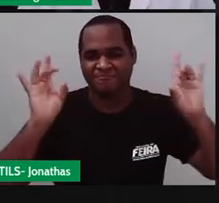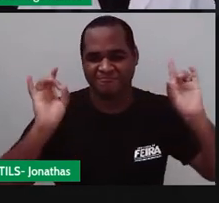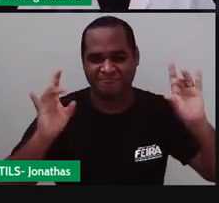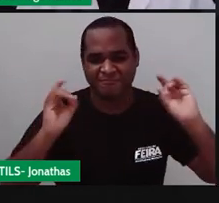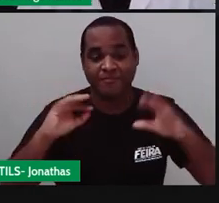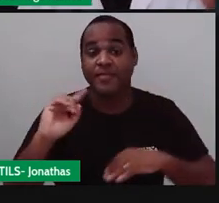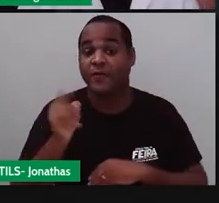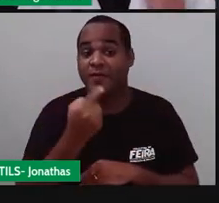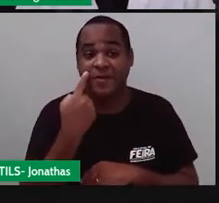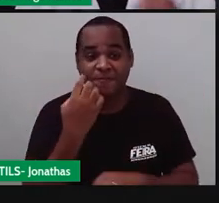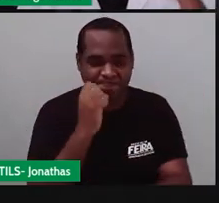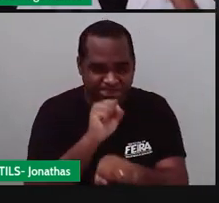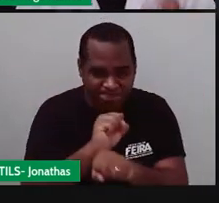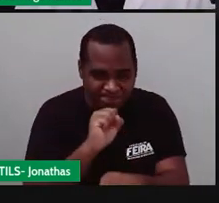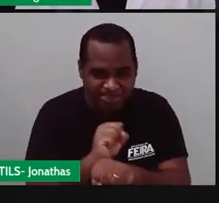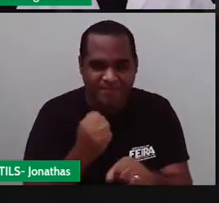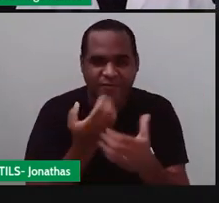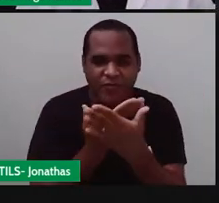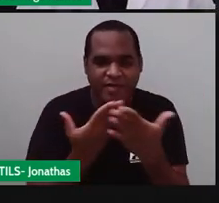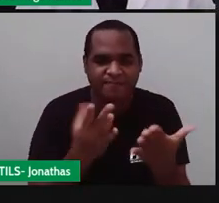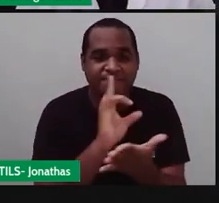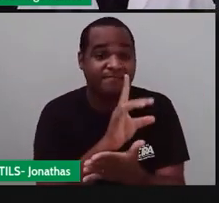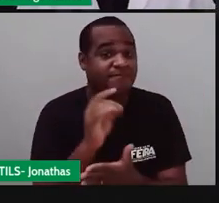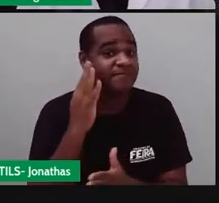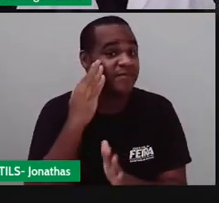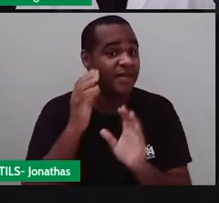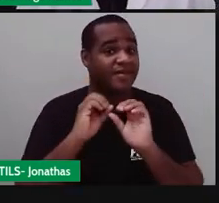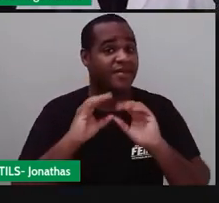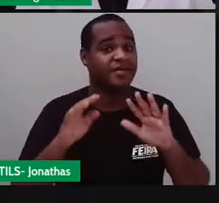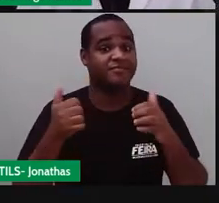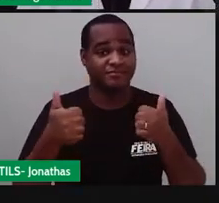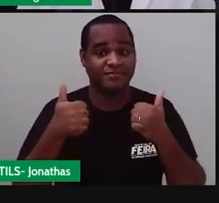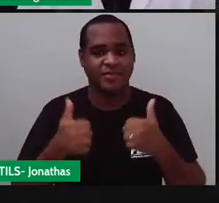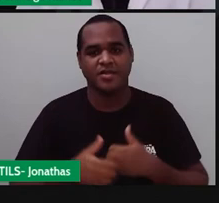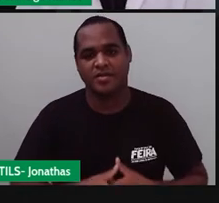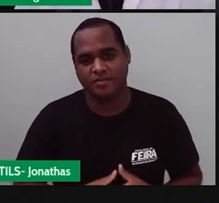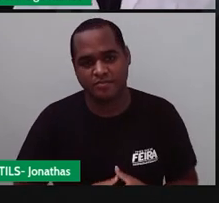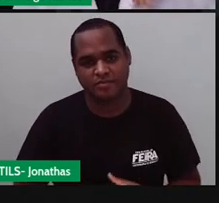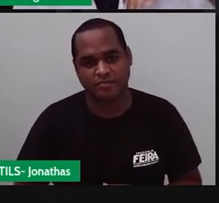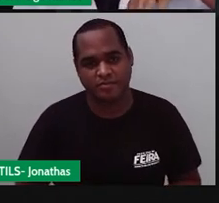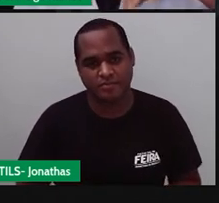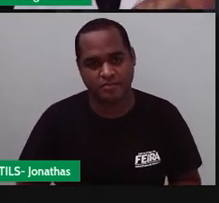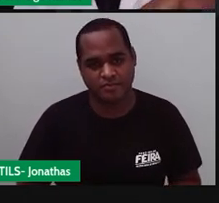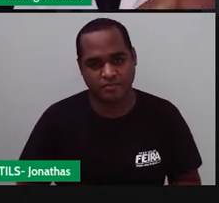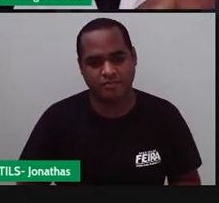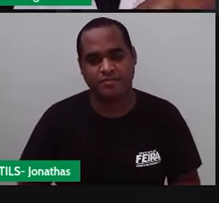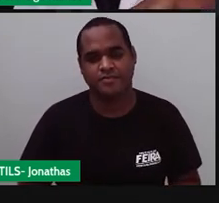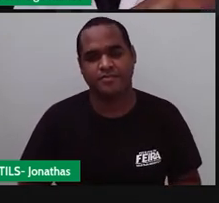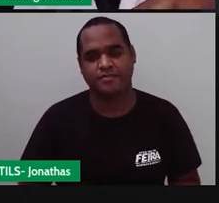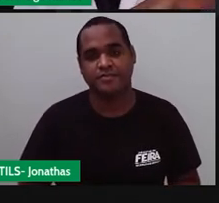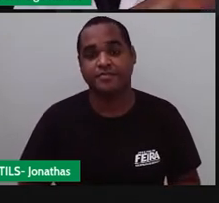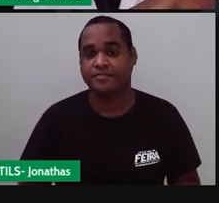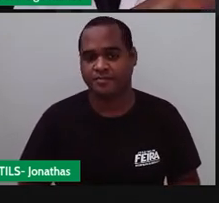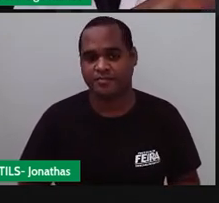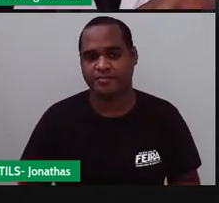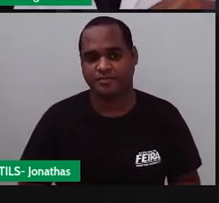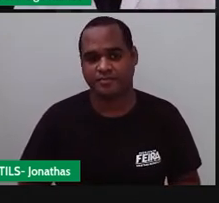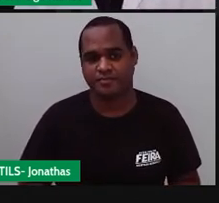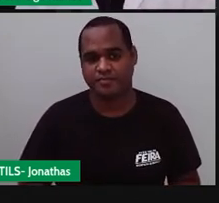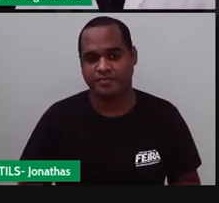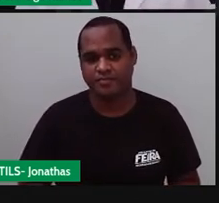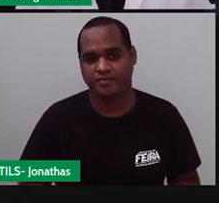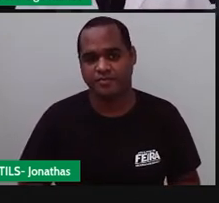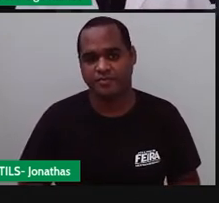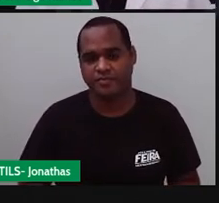que massa espero que você tenha entendido isso daí agora a gente vai lá para os outros números que aparecem